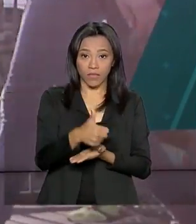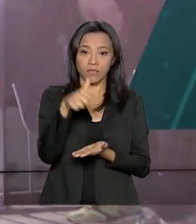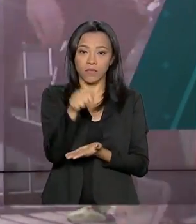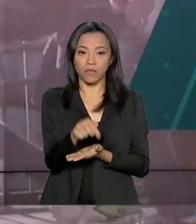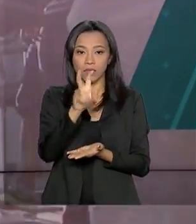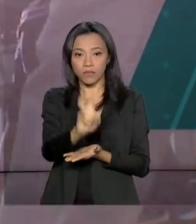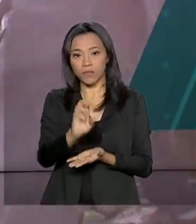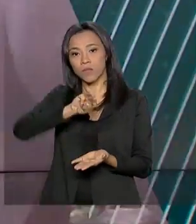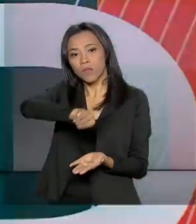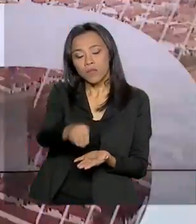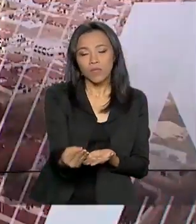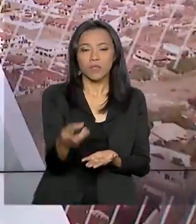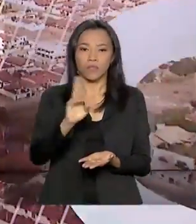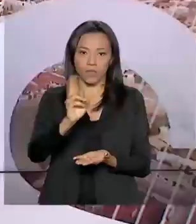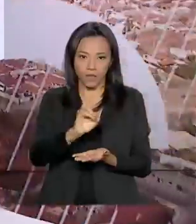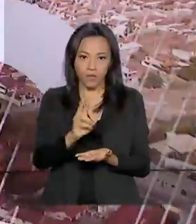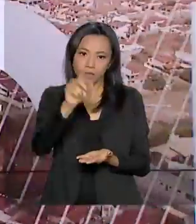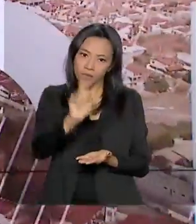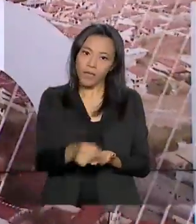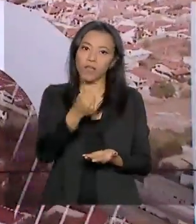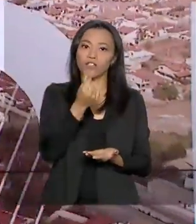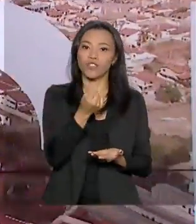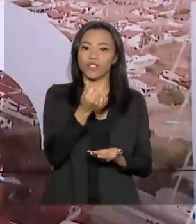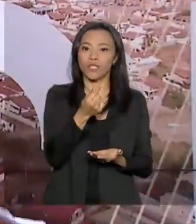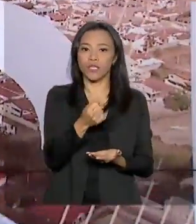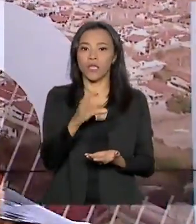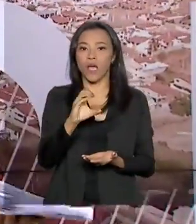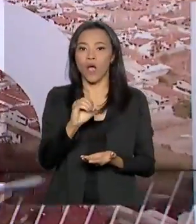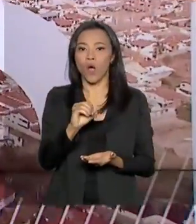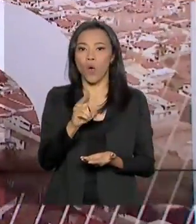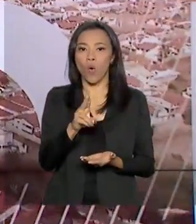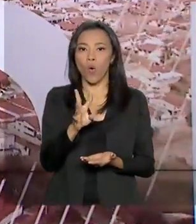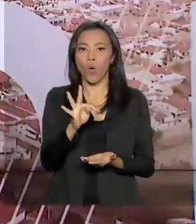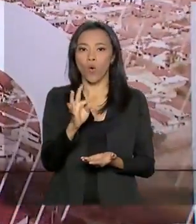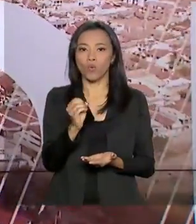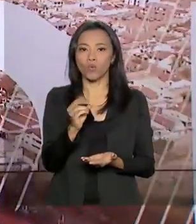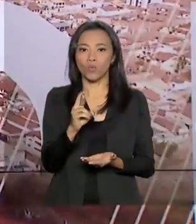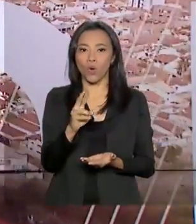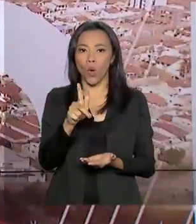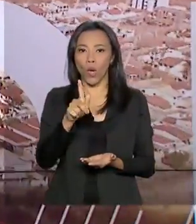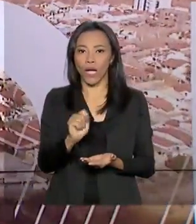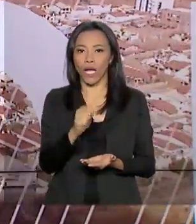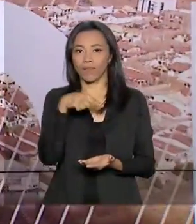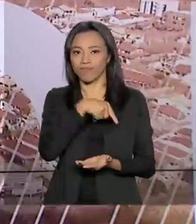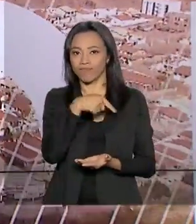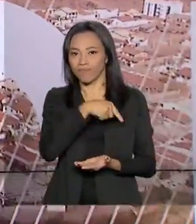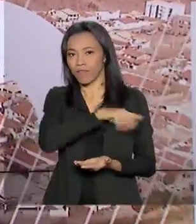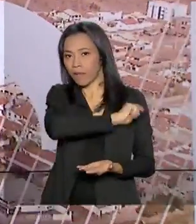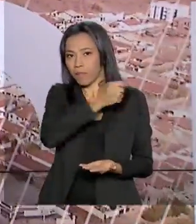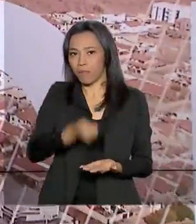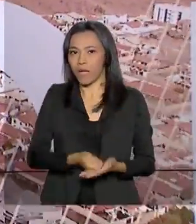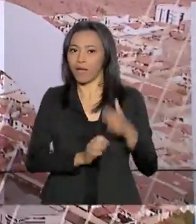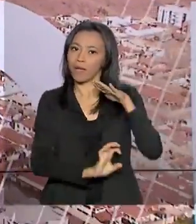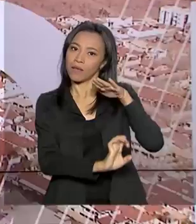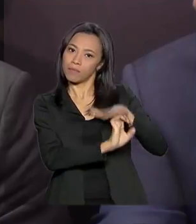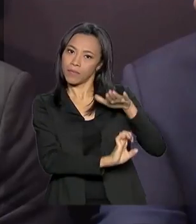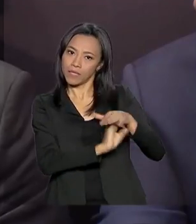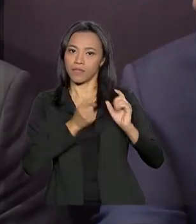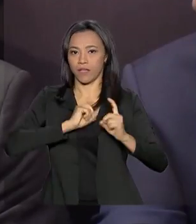milhões de reais, custeado com o dinheiro da outorga paga pela concessionária que administra o aeroporto.